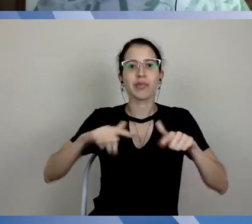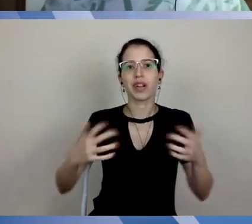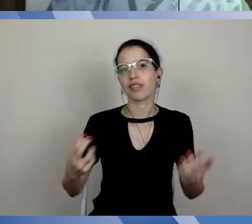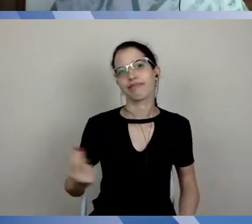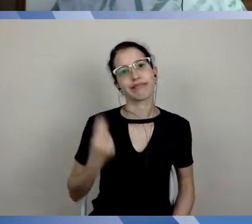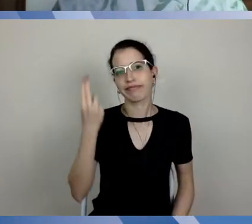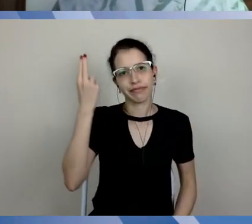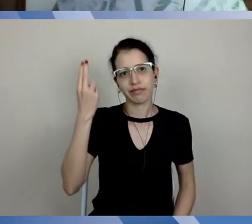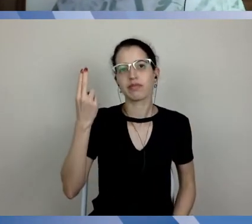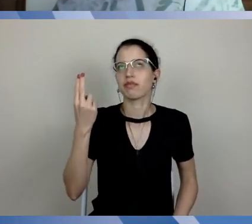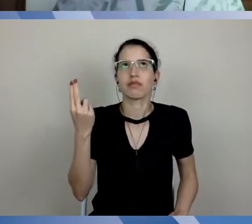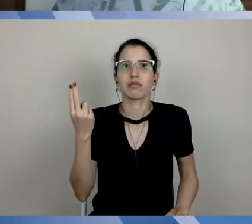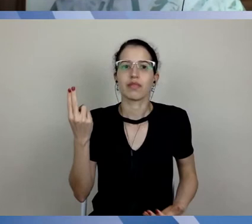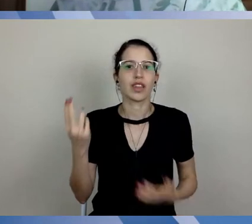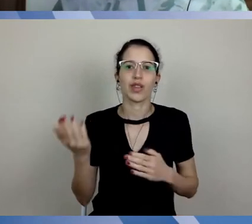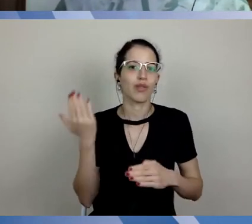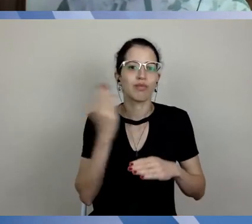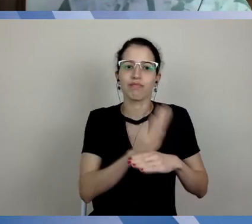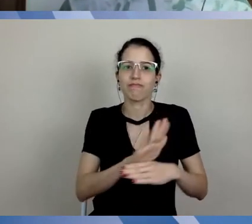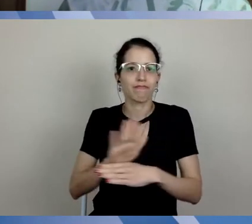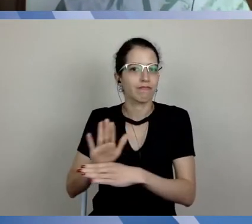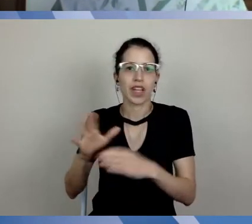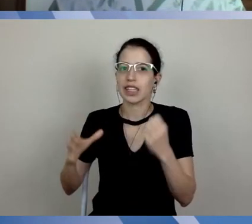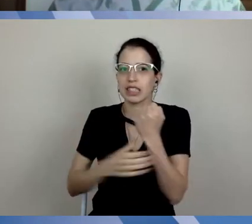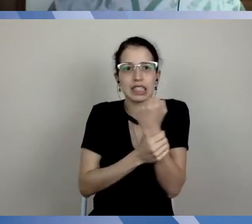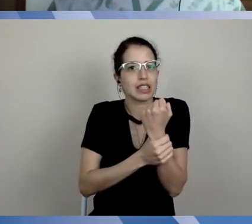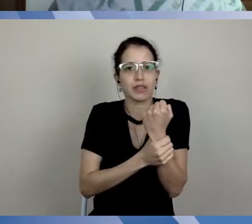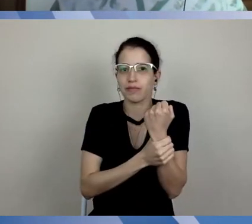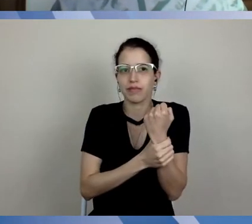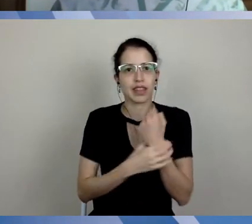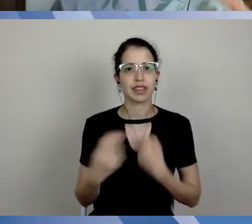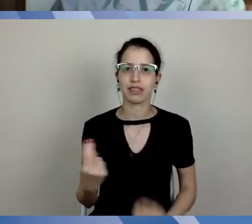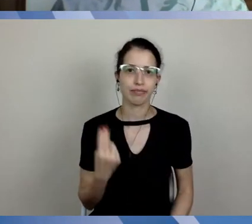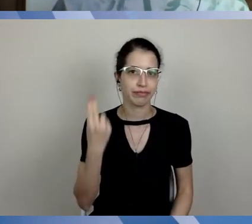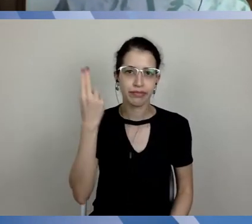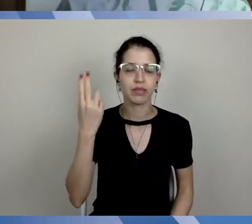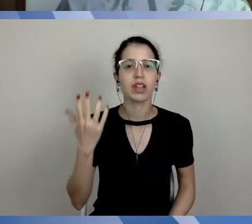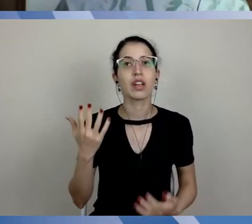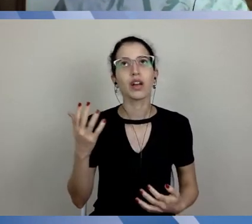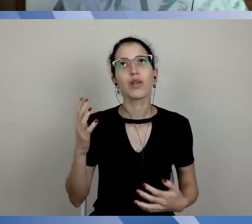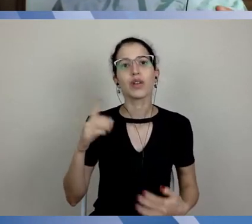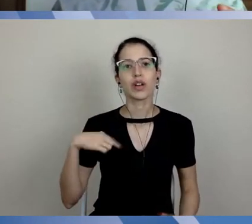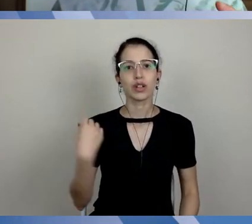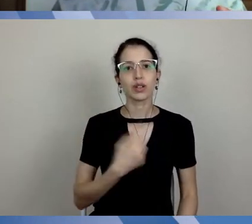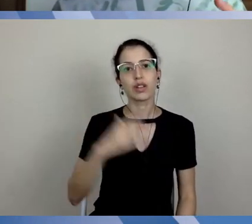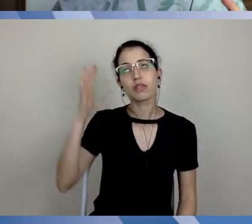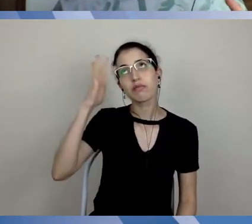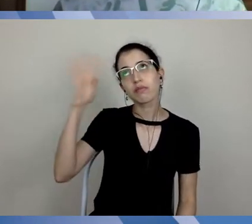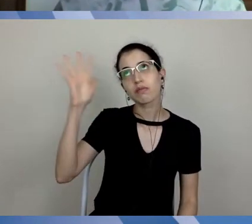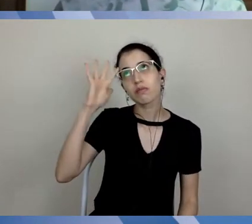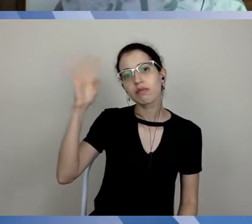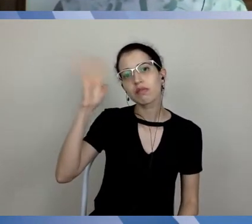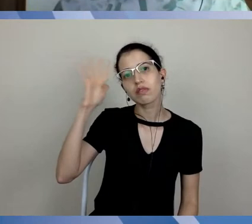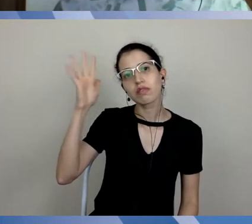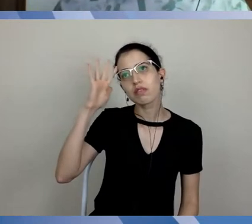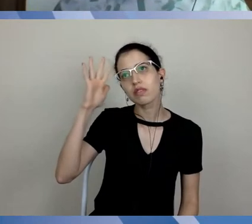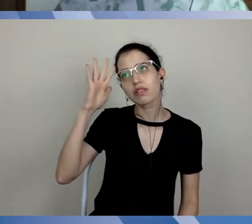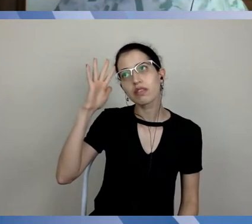isso não beneficia, não garante segurança. Então, nós estamos supondo porque não existe